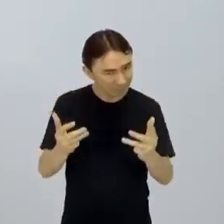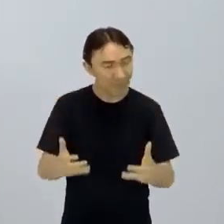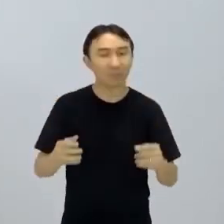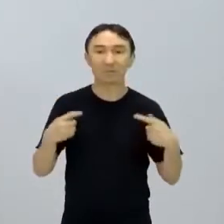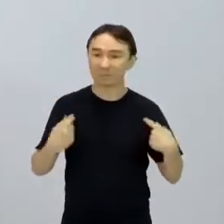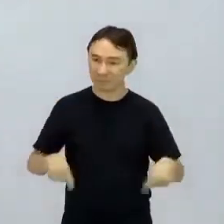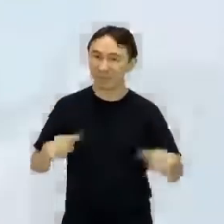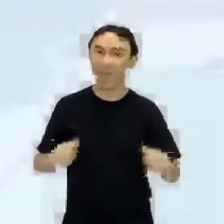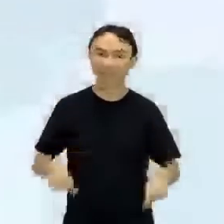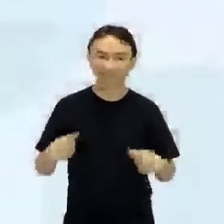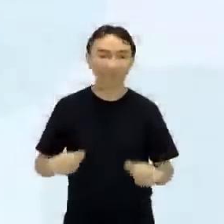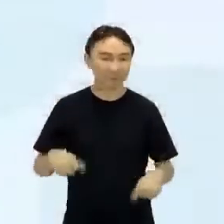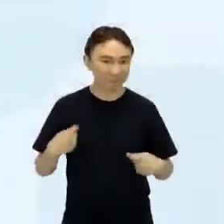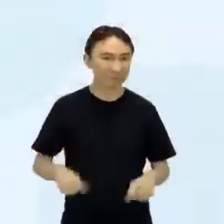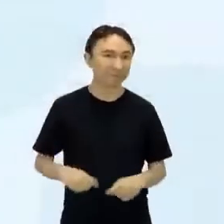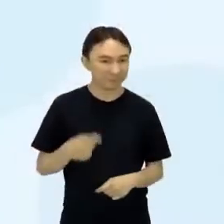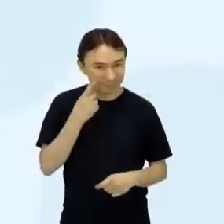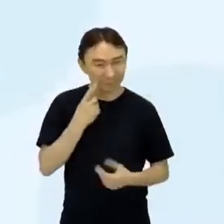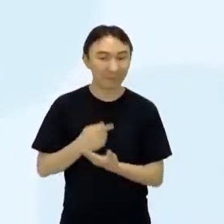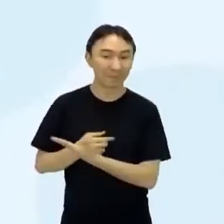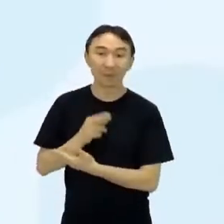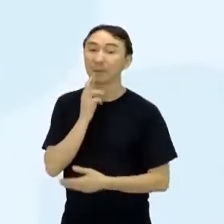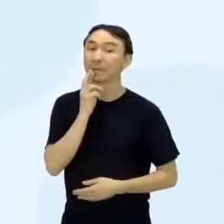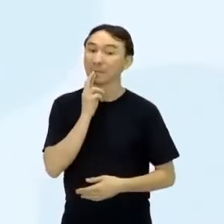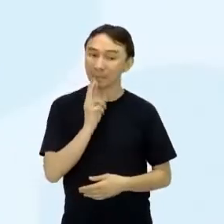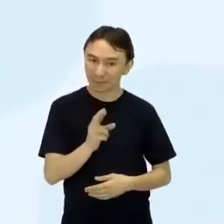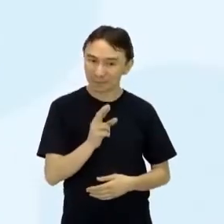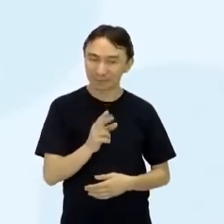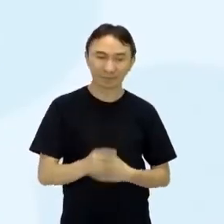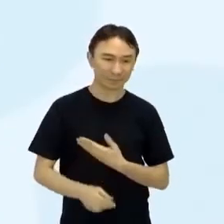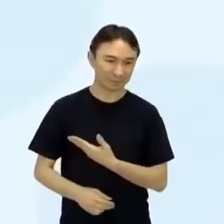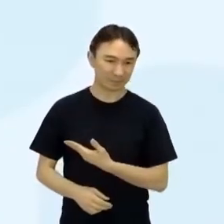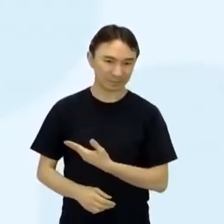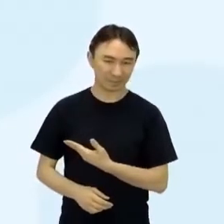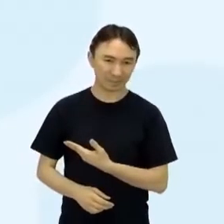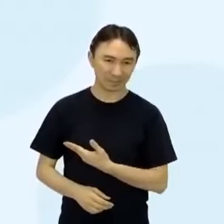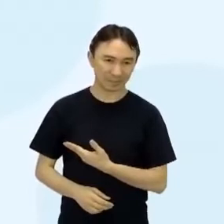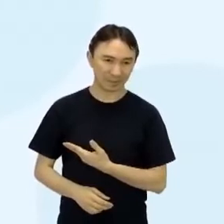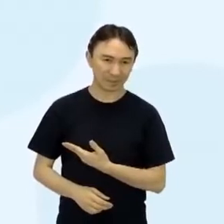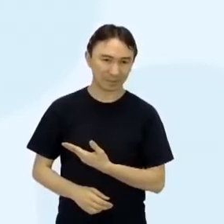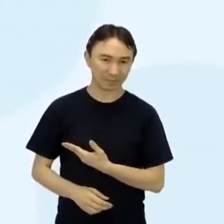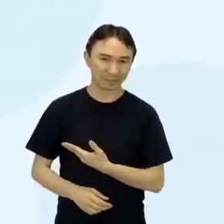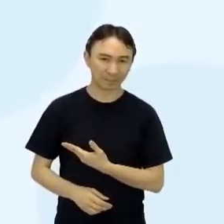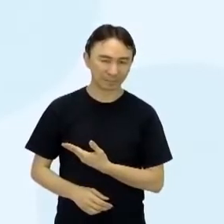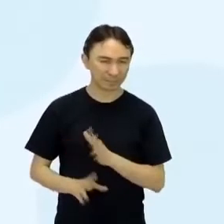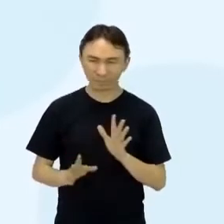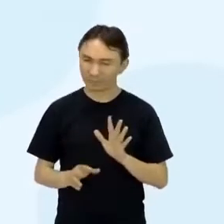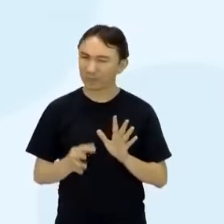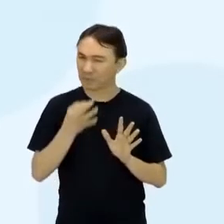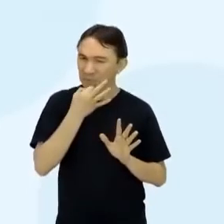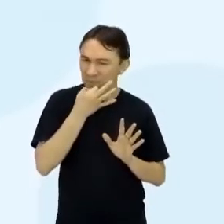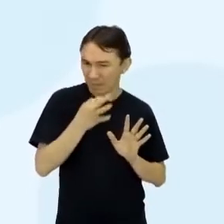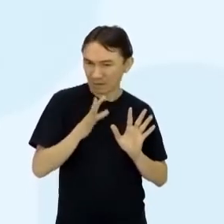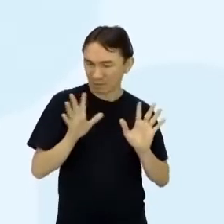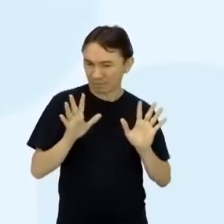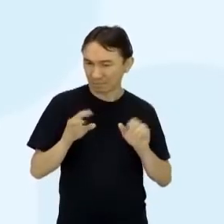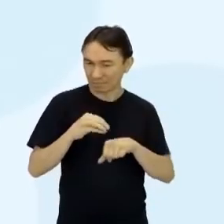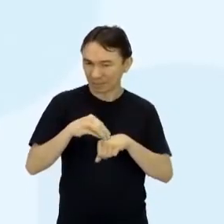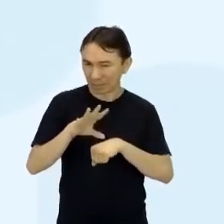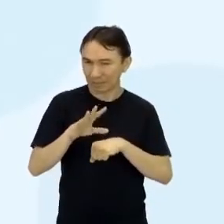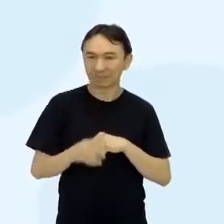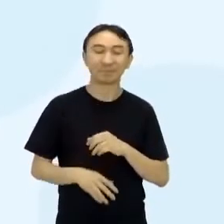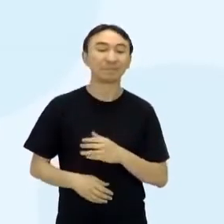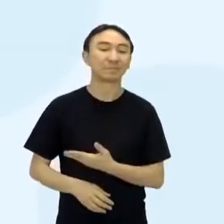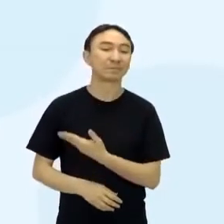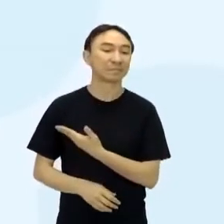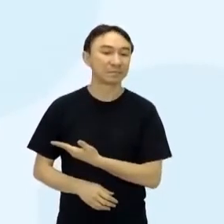Eu vou colocar aí na tela para vocês as respostas, e já iremos comentar. Então, resposta sugestiva, né? Já que eu, para vocês aí, seria